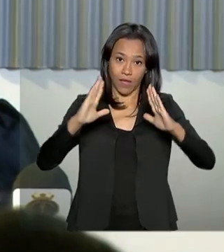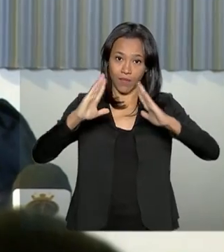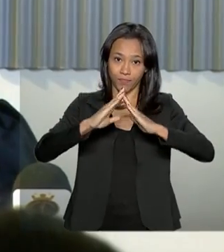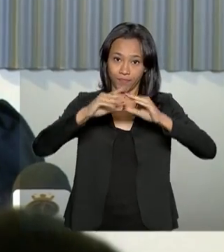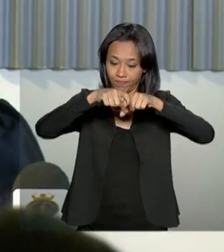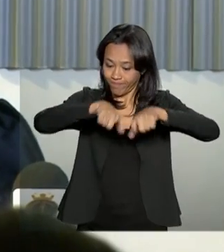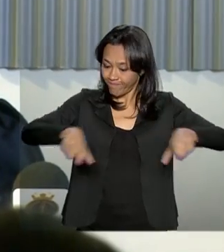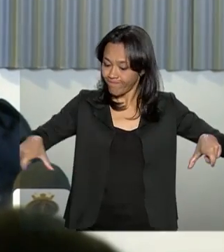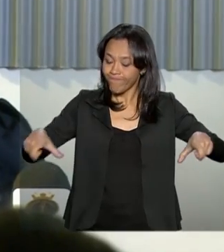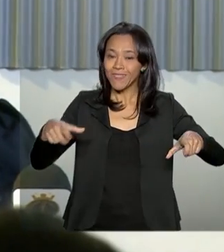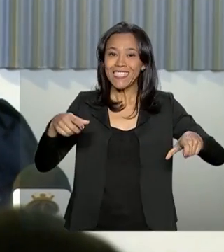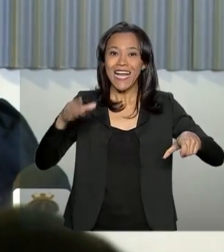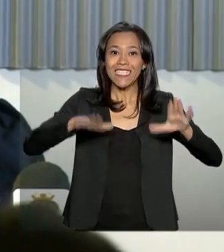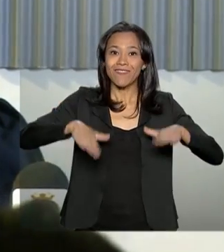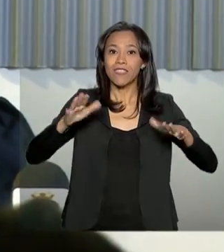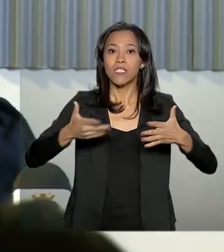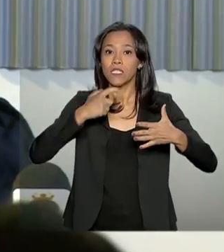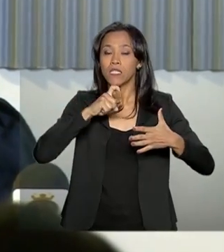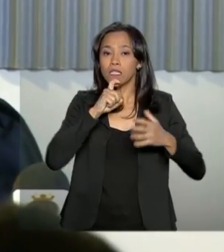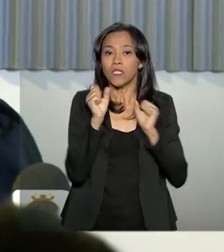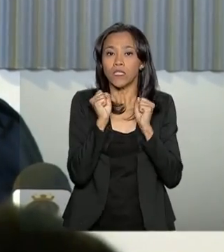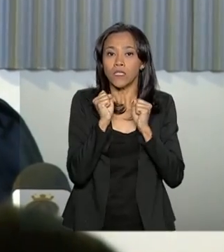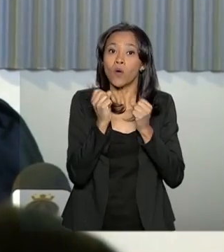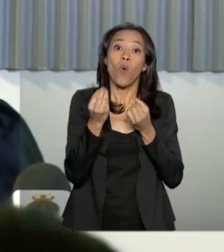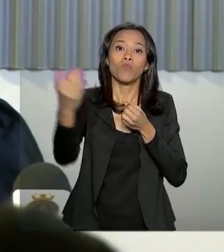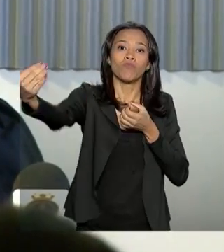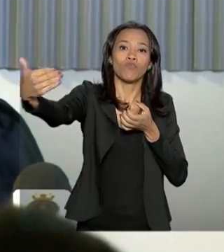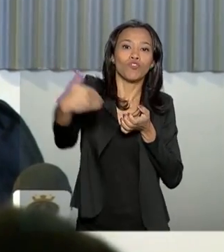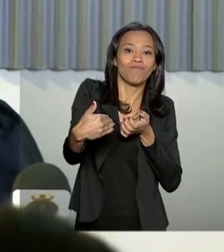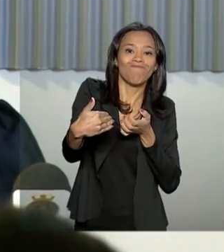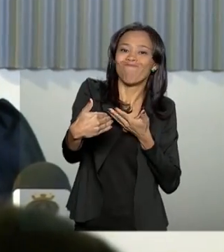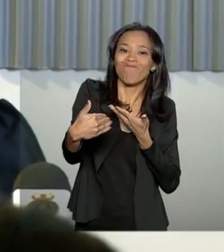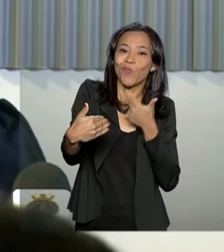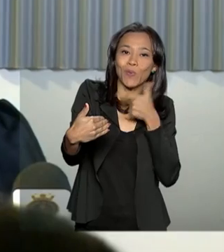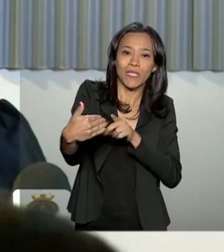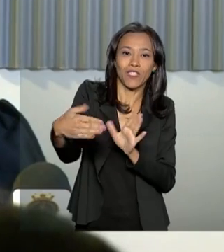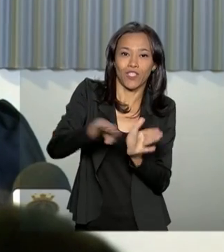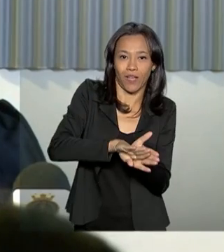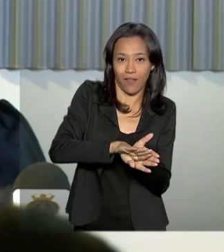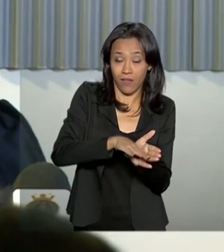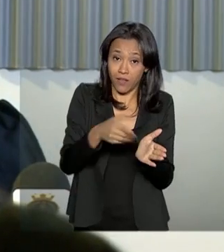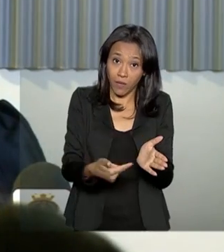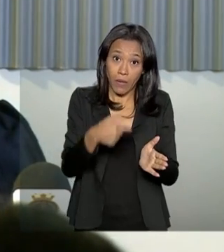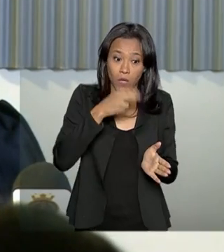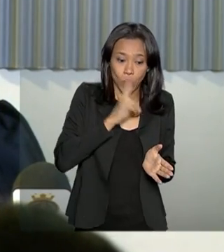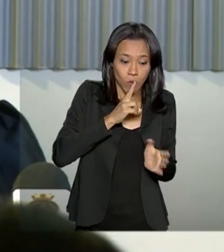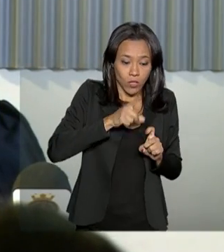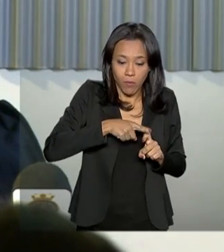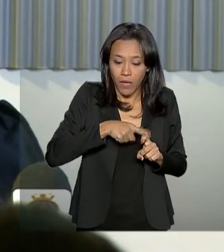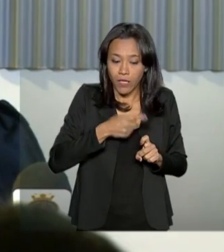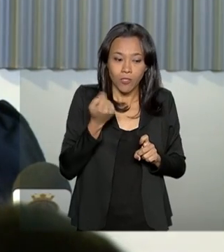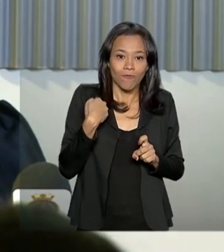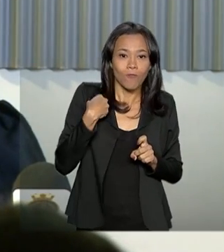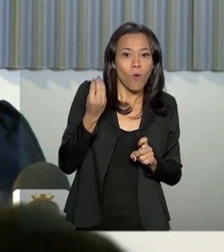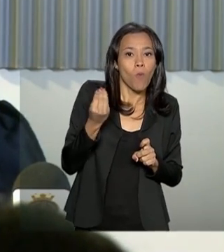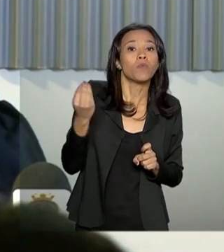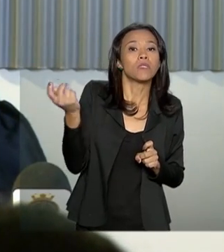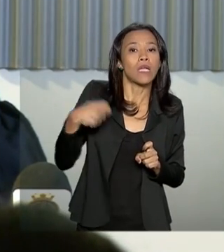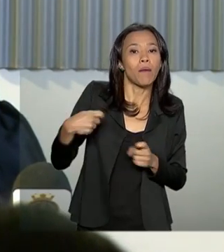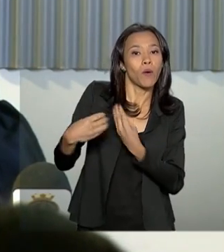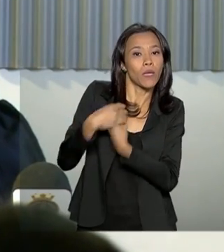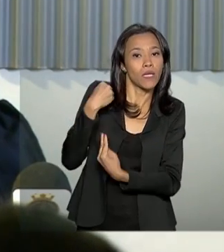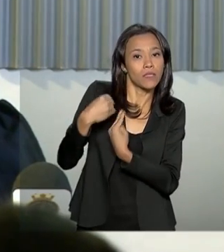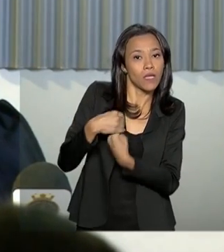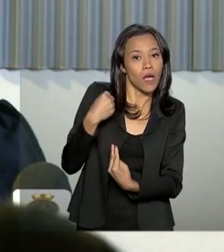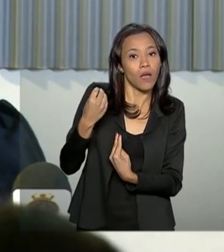temos condições de chegar na estação. Então, alguma emergência, esse médico poderá ser orientado, por